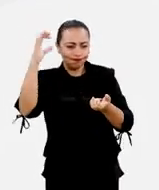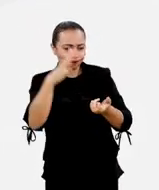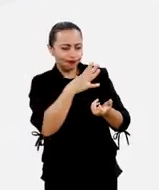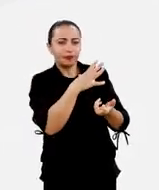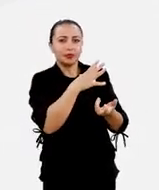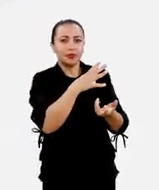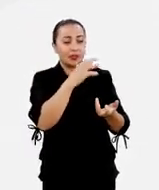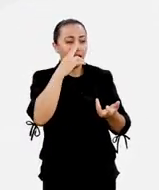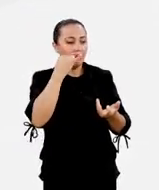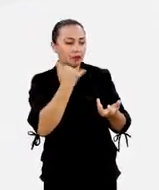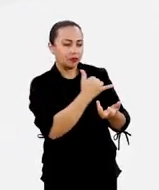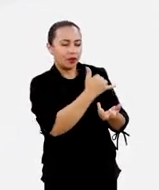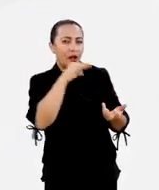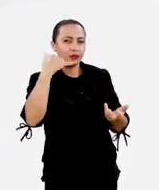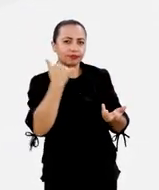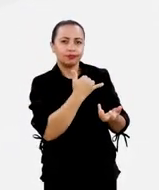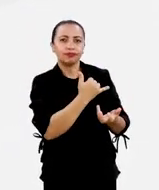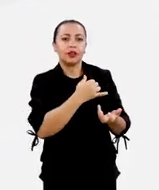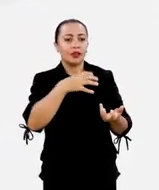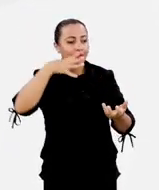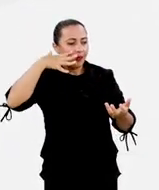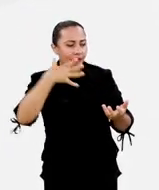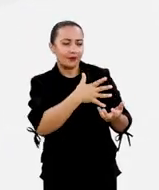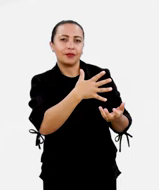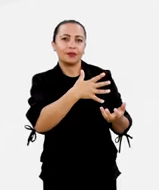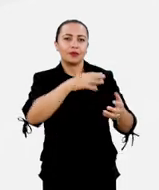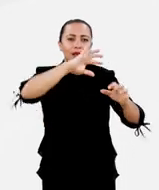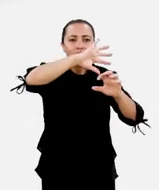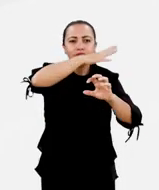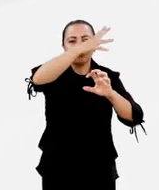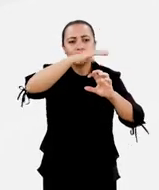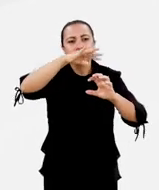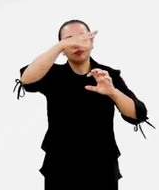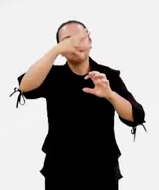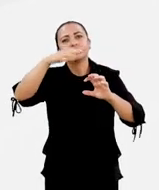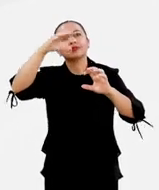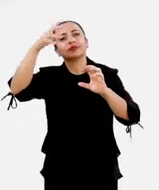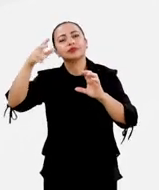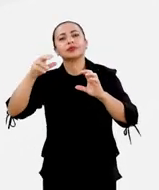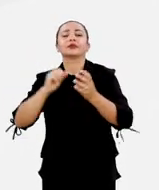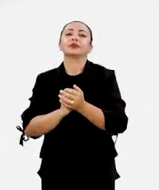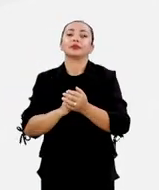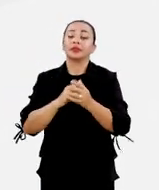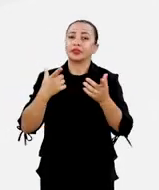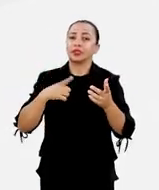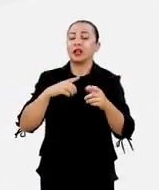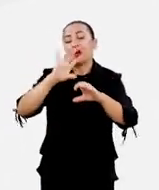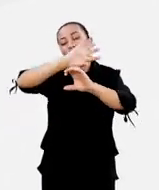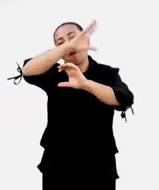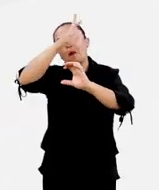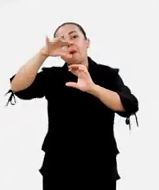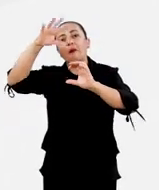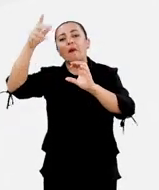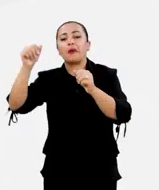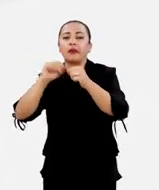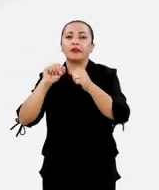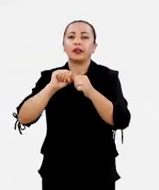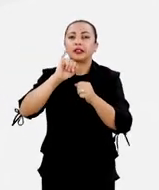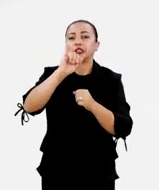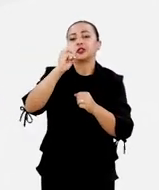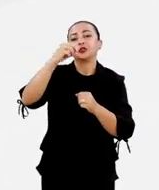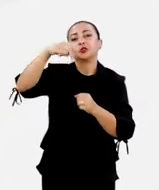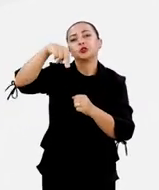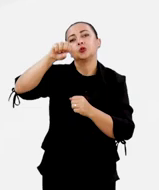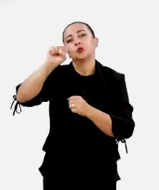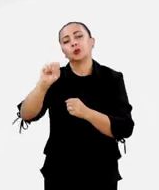geralmente, essa energia eletromagnética interfere nesse plasma ionosférico. Um plasma é